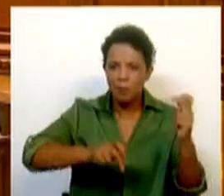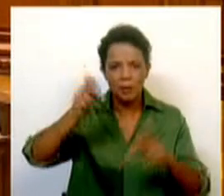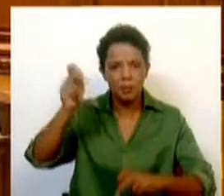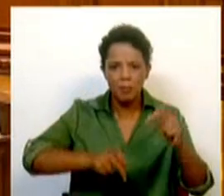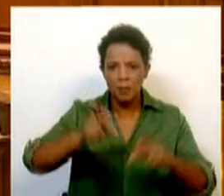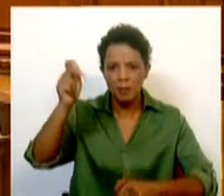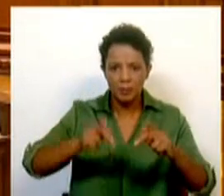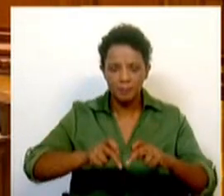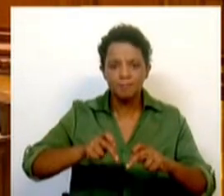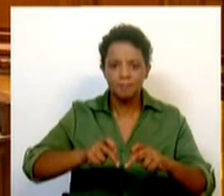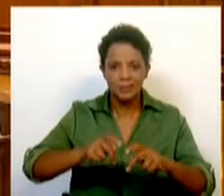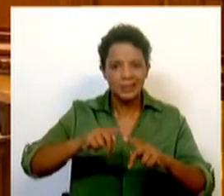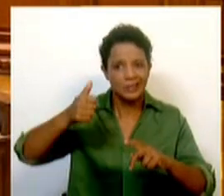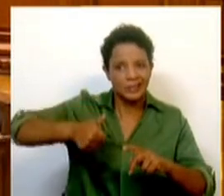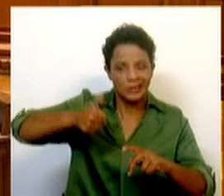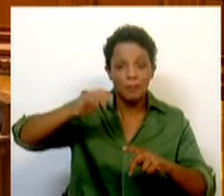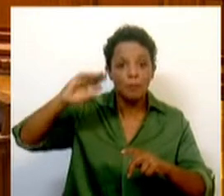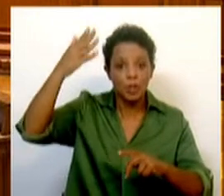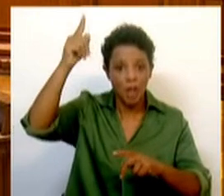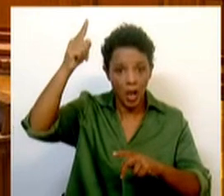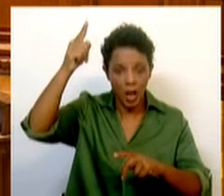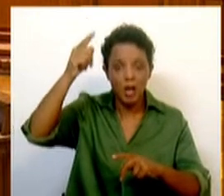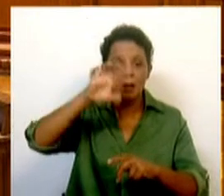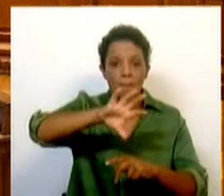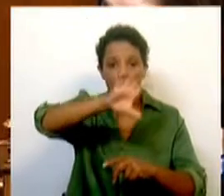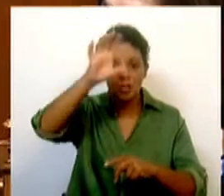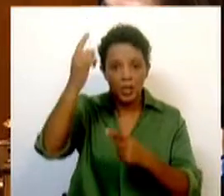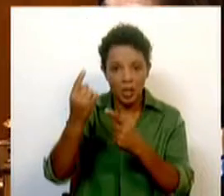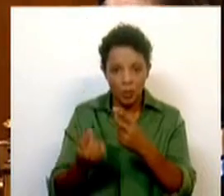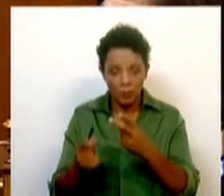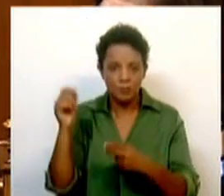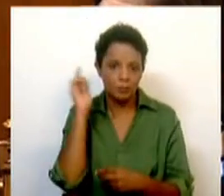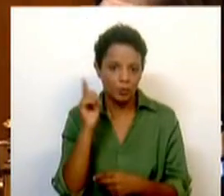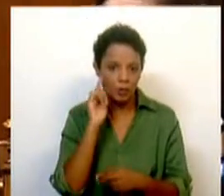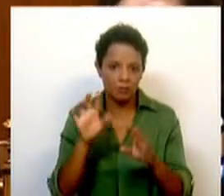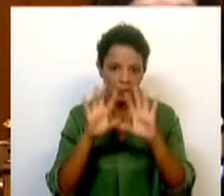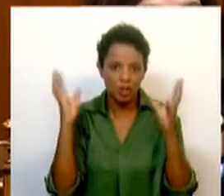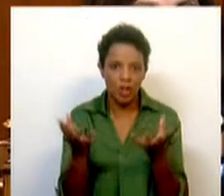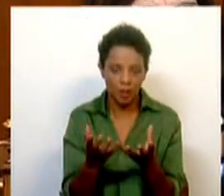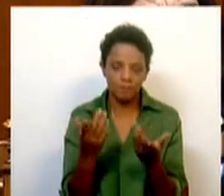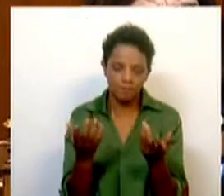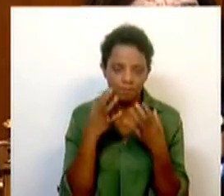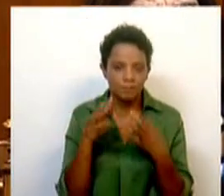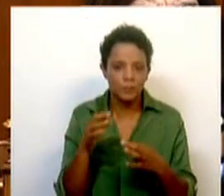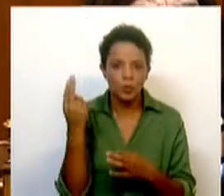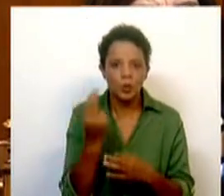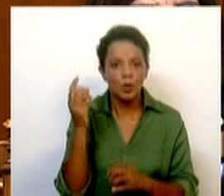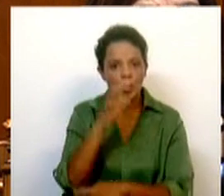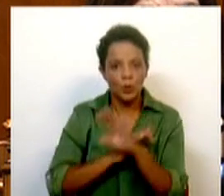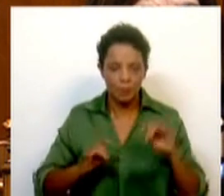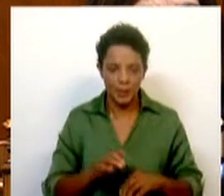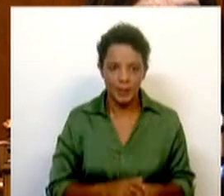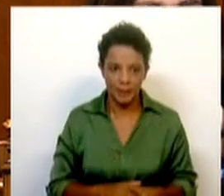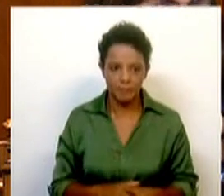bem lá em cima nas prioridades nacionais de cada um deles e, sendo, portanto, transversal, é natural que a União Europeia